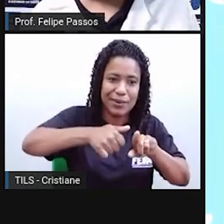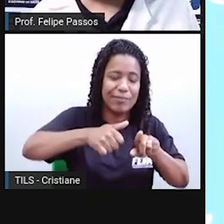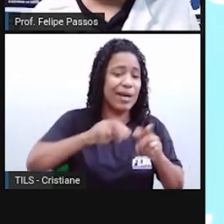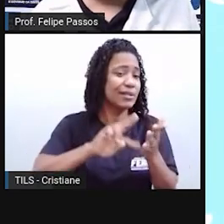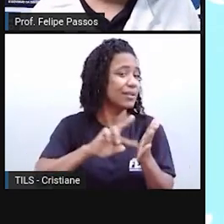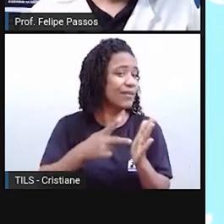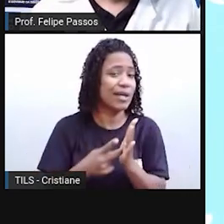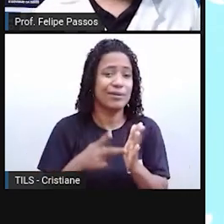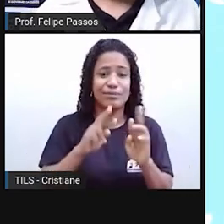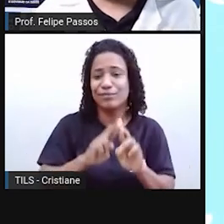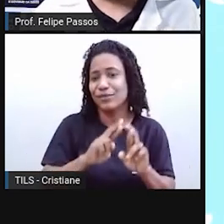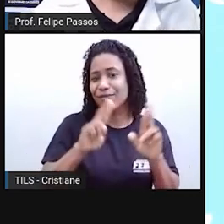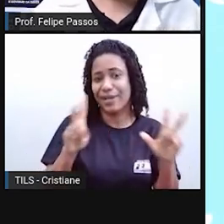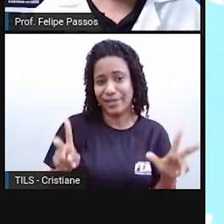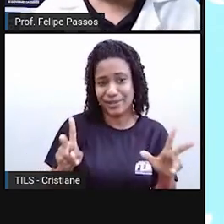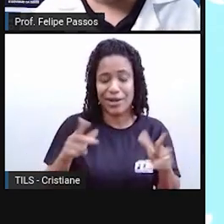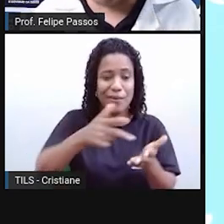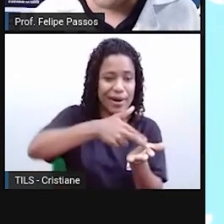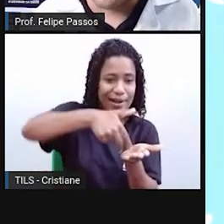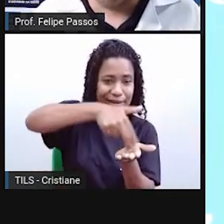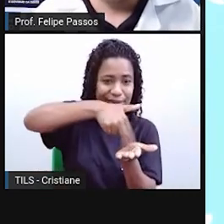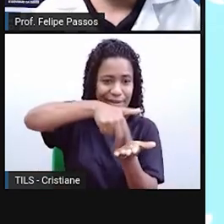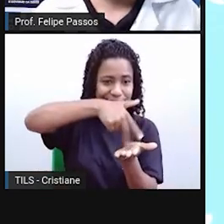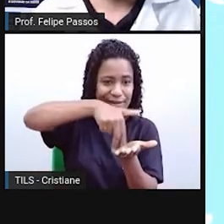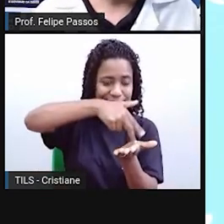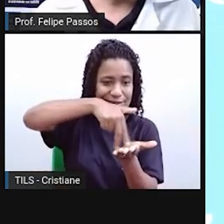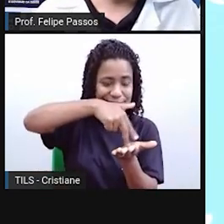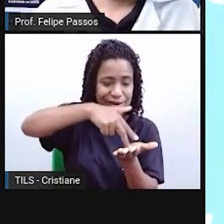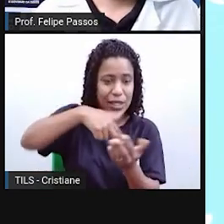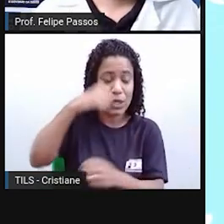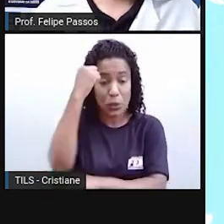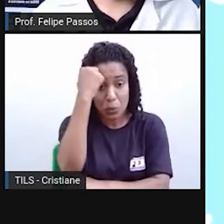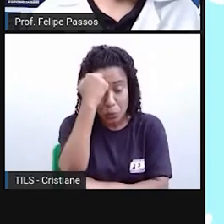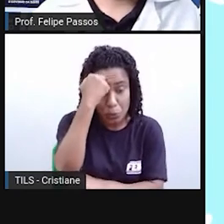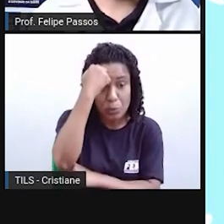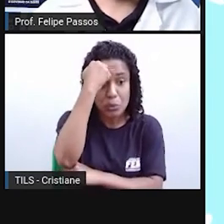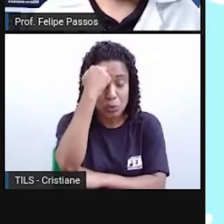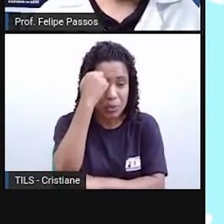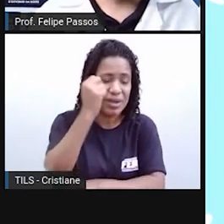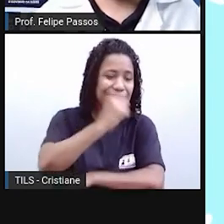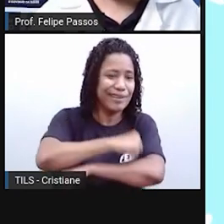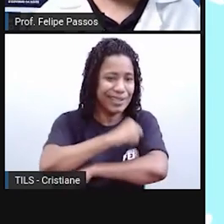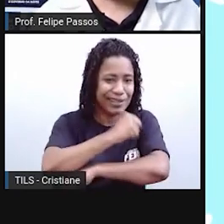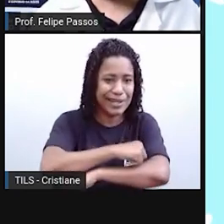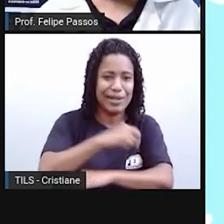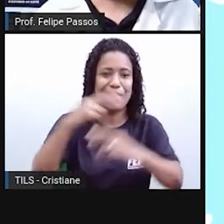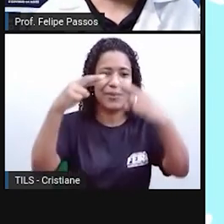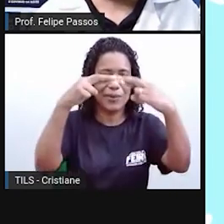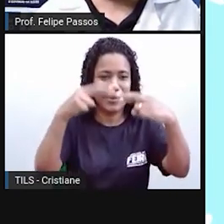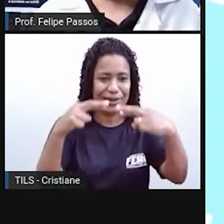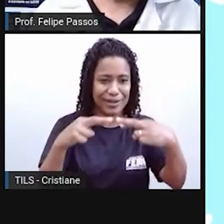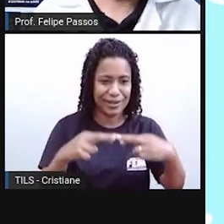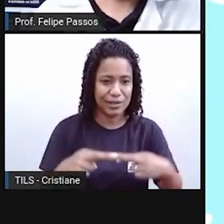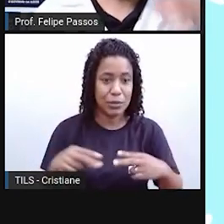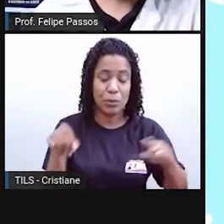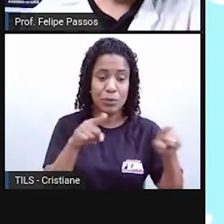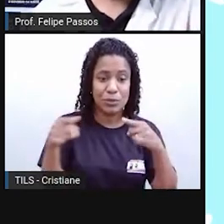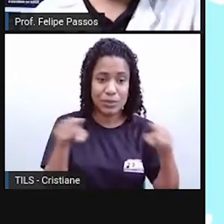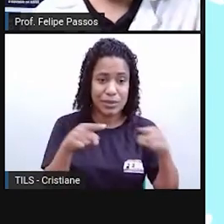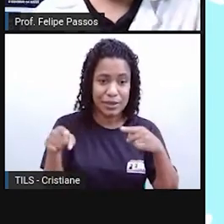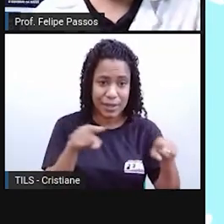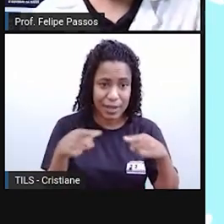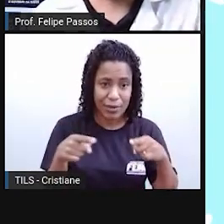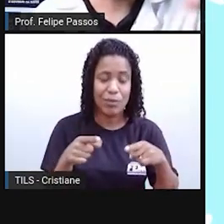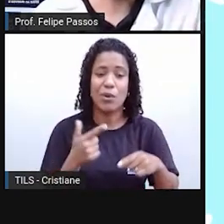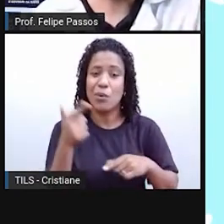significado de dança, né? De expressão corporal, quando criou-se o estilo musical arrocha. E hoje em dia já tem